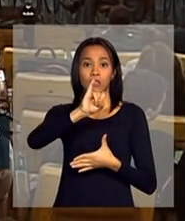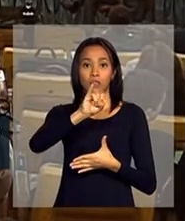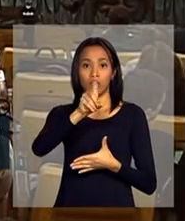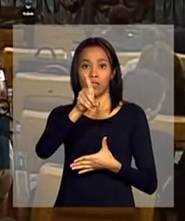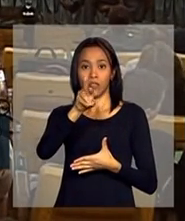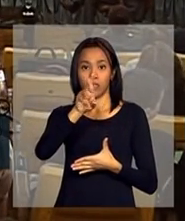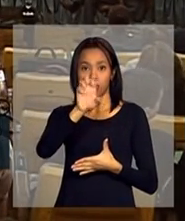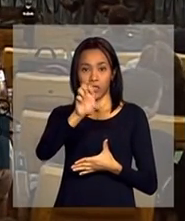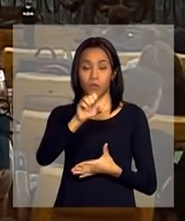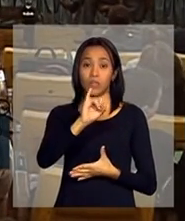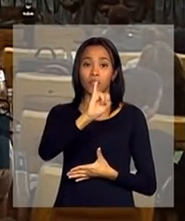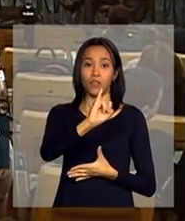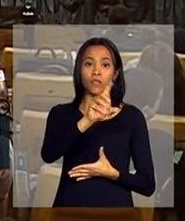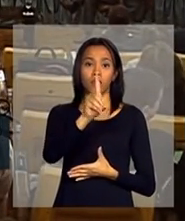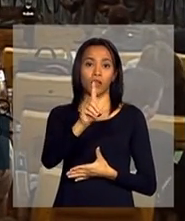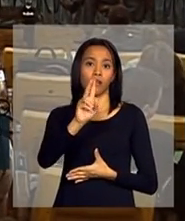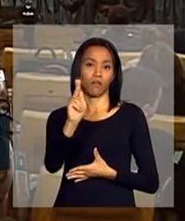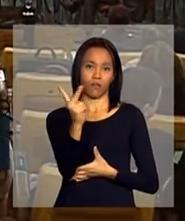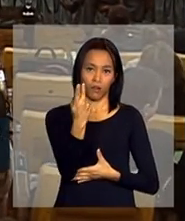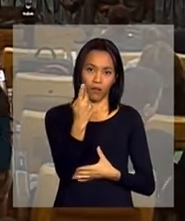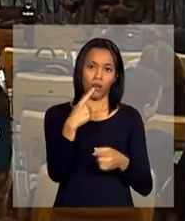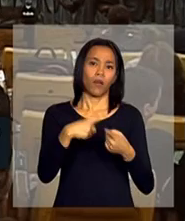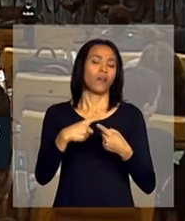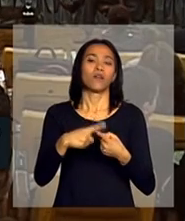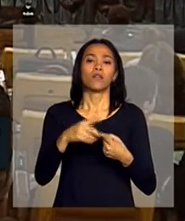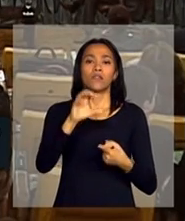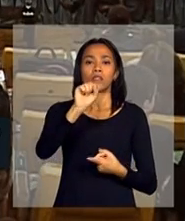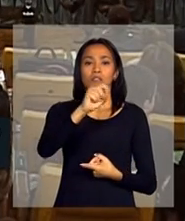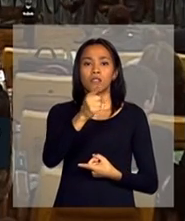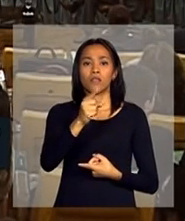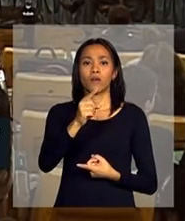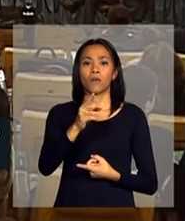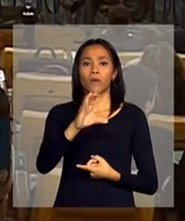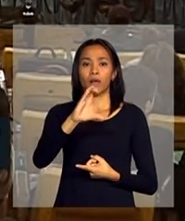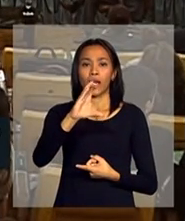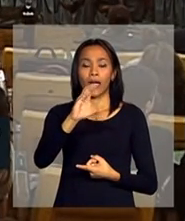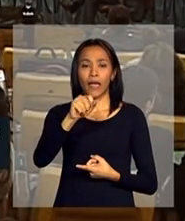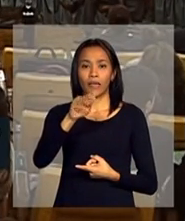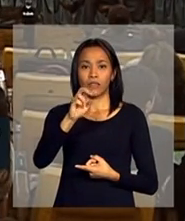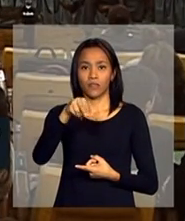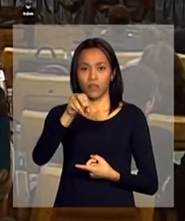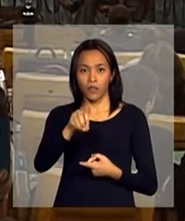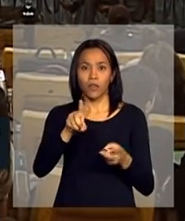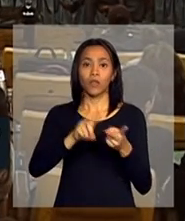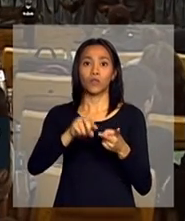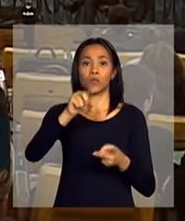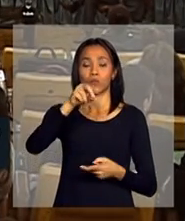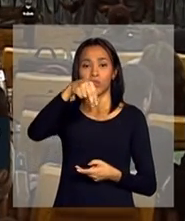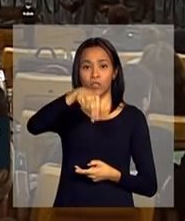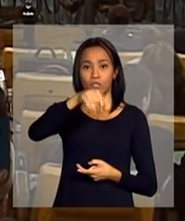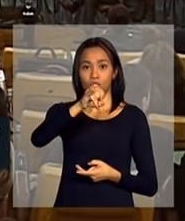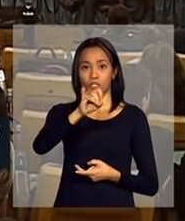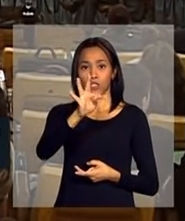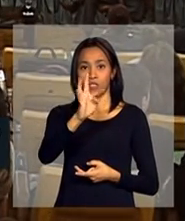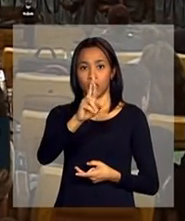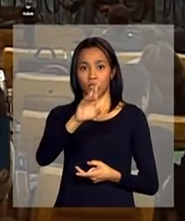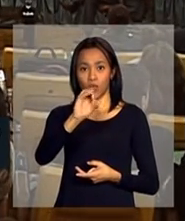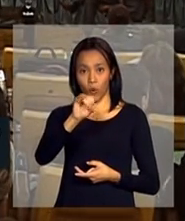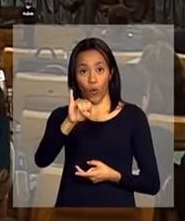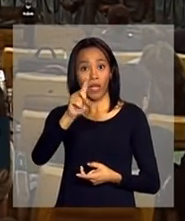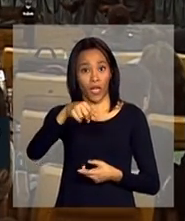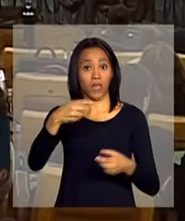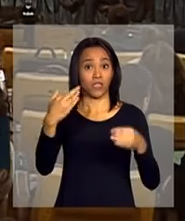que é São Caetano, Niterói, as capitais são mais conhecidas, esses são cidades maiores,